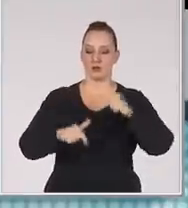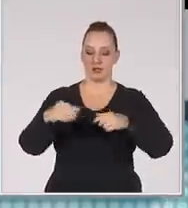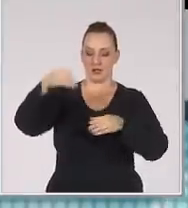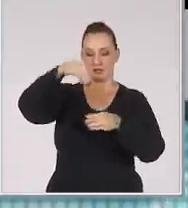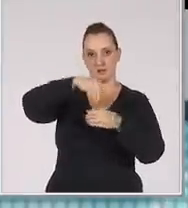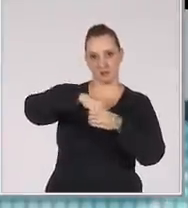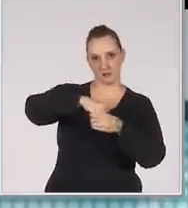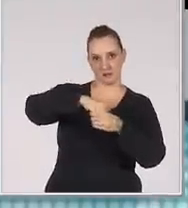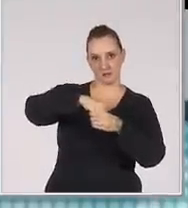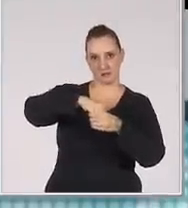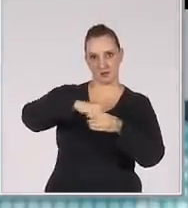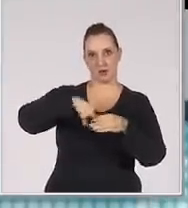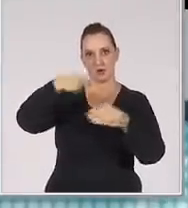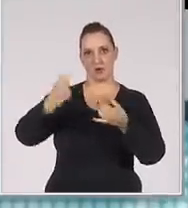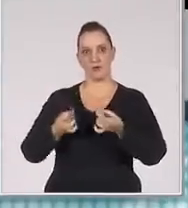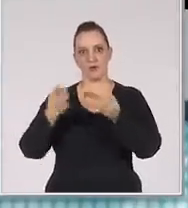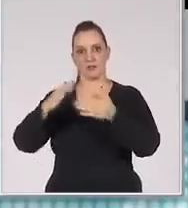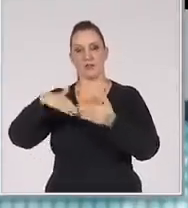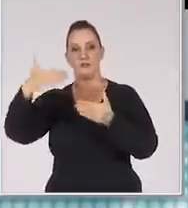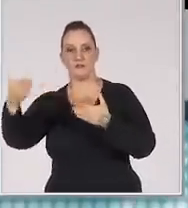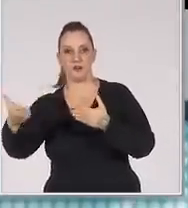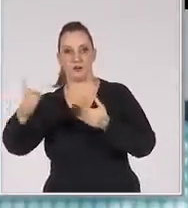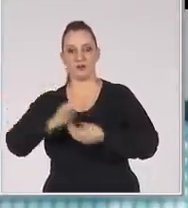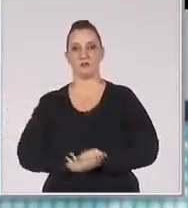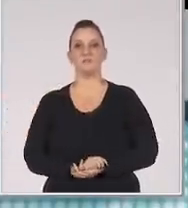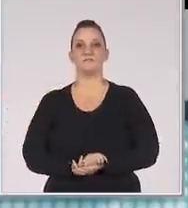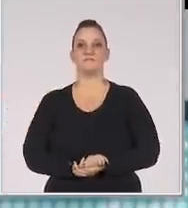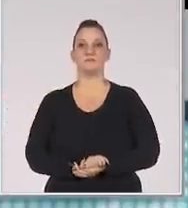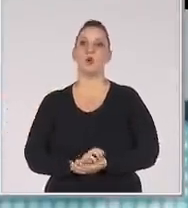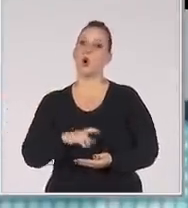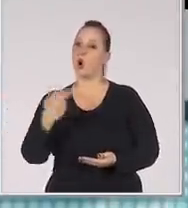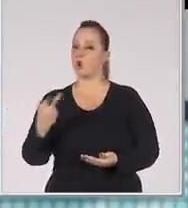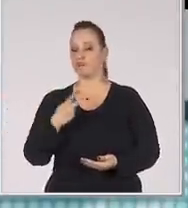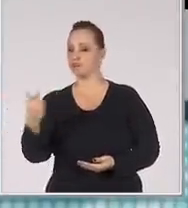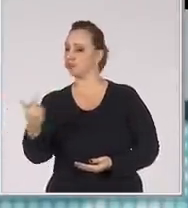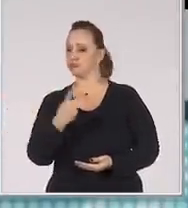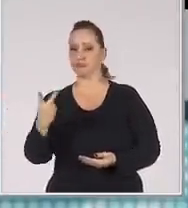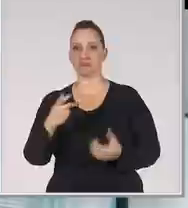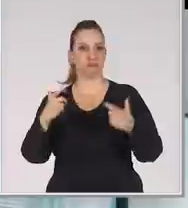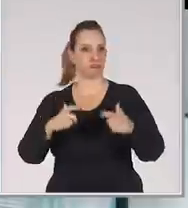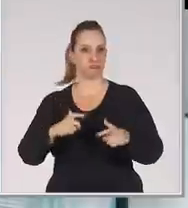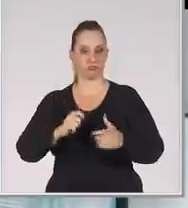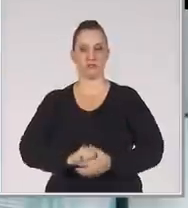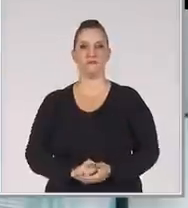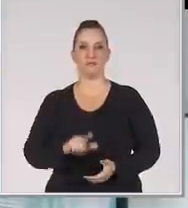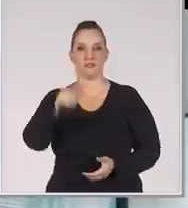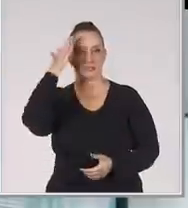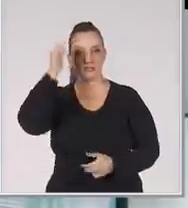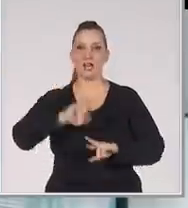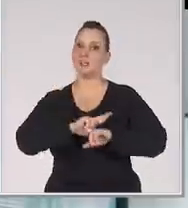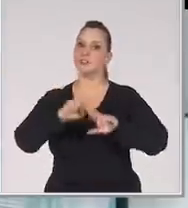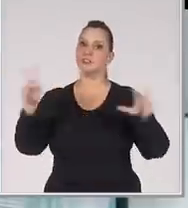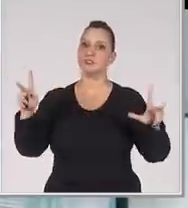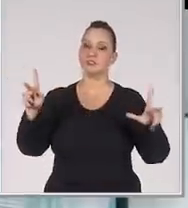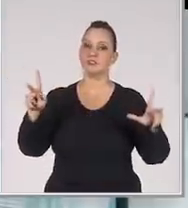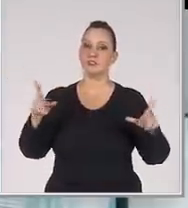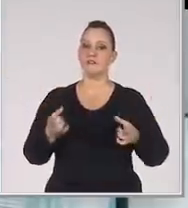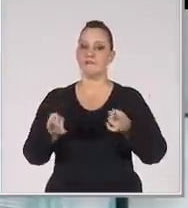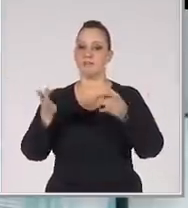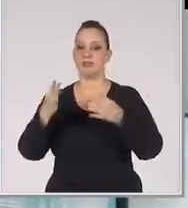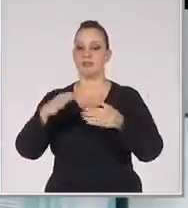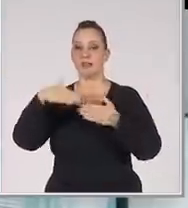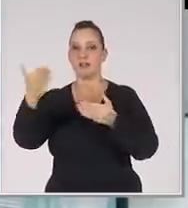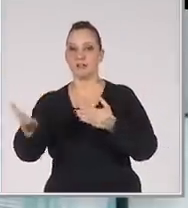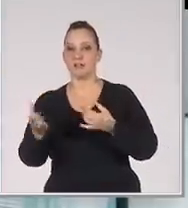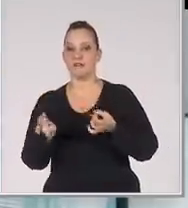vendas internas ou em vendas externas Ou mesmo nos dois tipos juntos Você sabe qual é a diferença entre